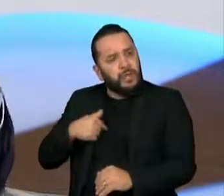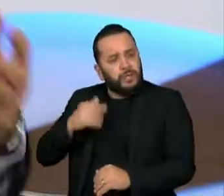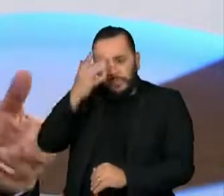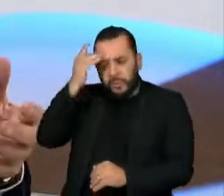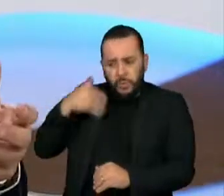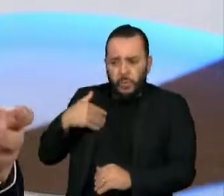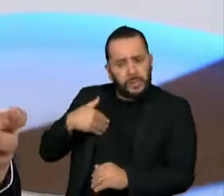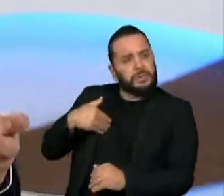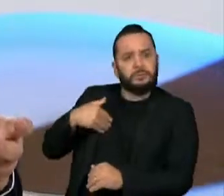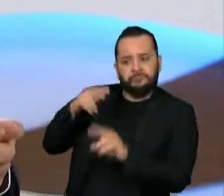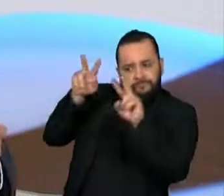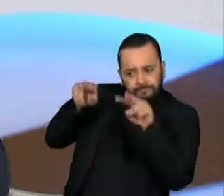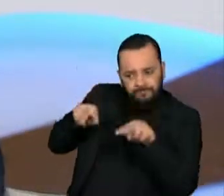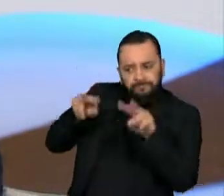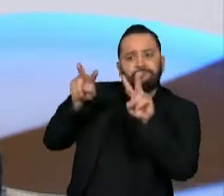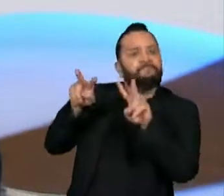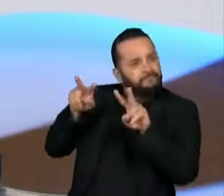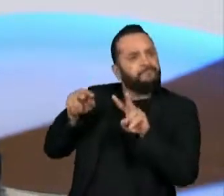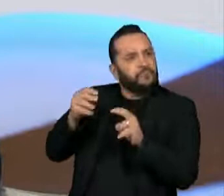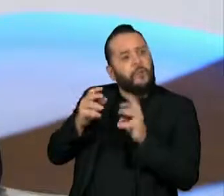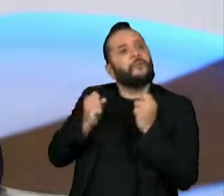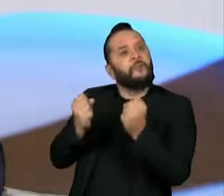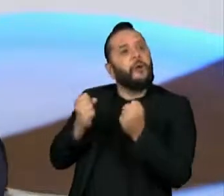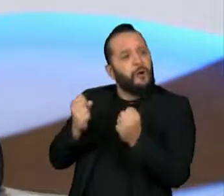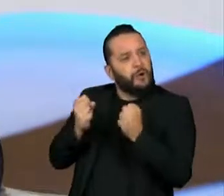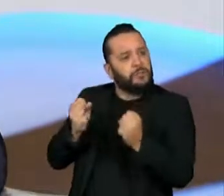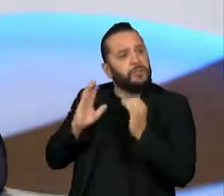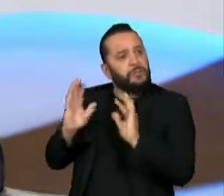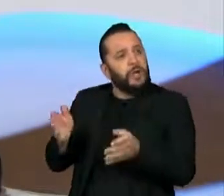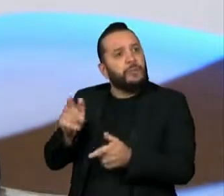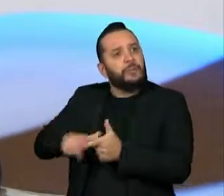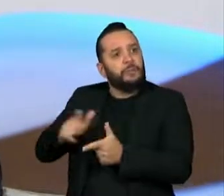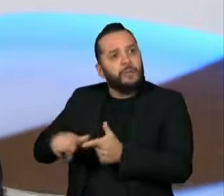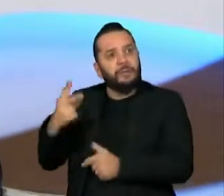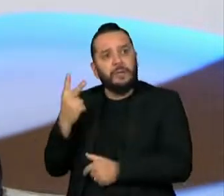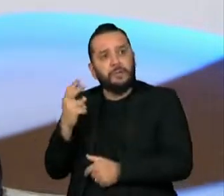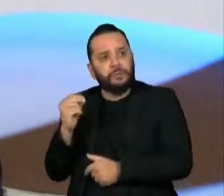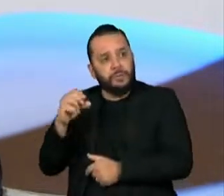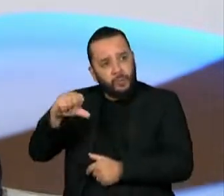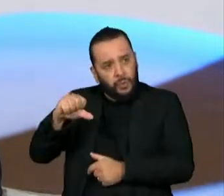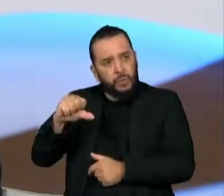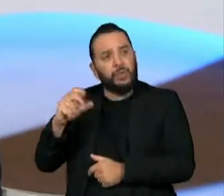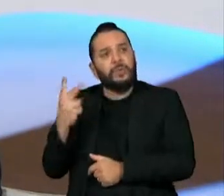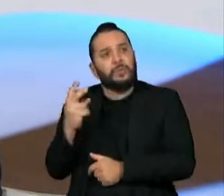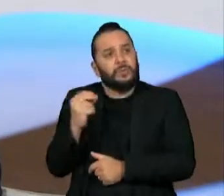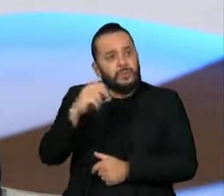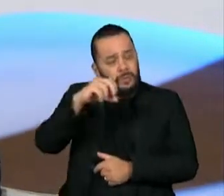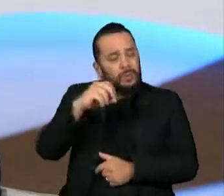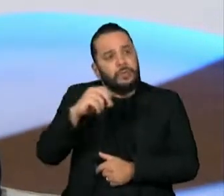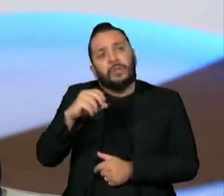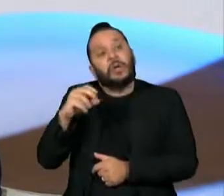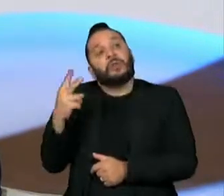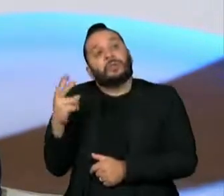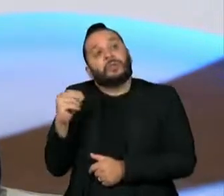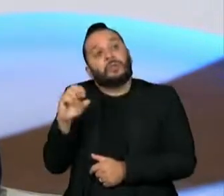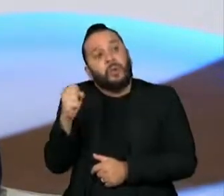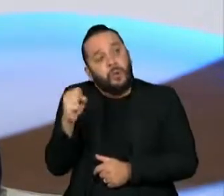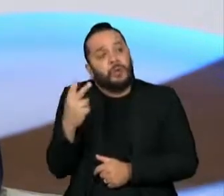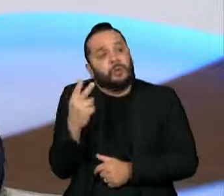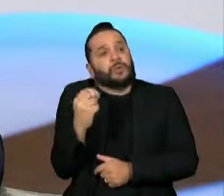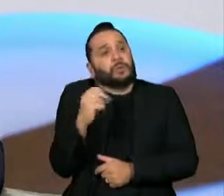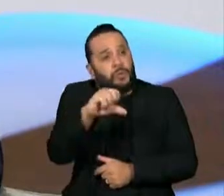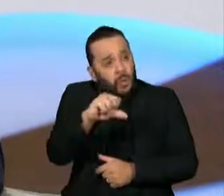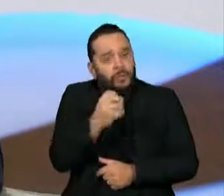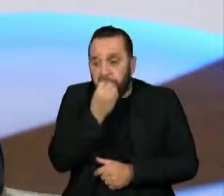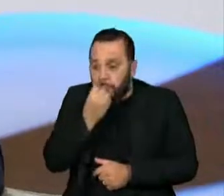atravessado, atravessou a crise de 2008, 2009 e eu acho que seguirá assim porque nós temos uma extraordinária capacidade técnica